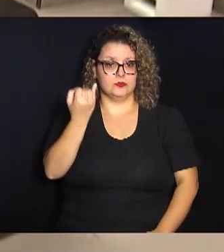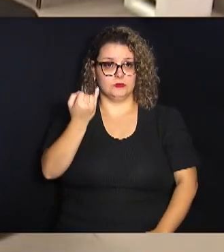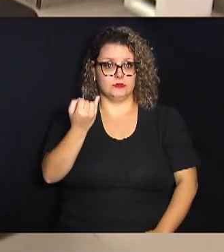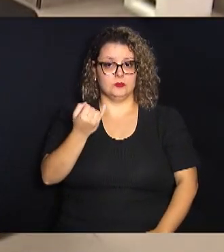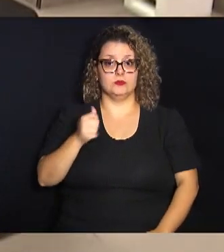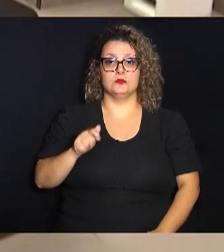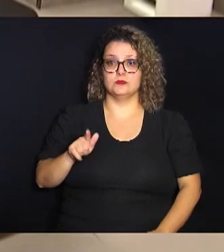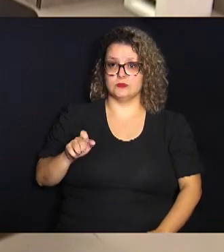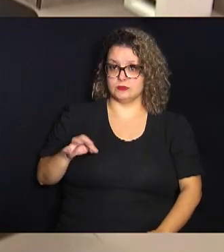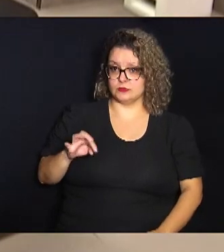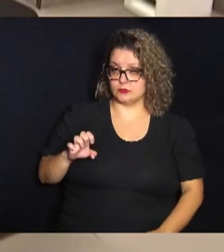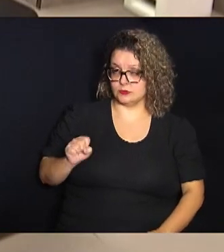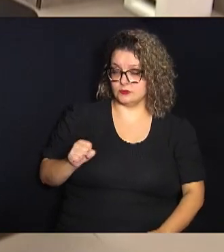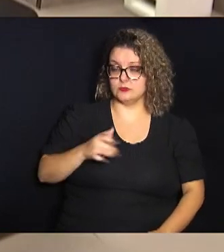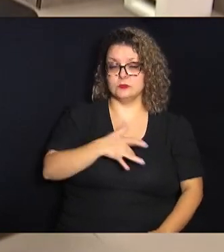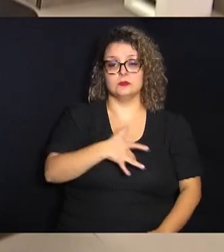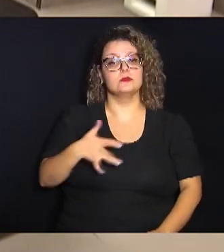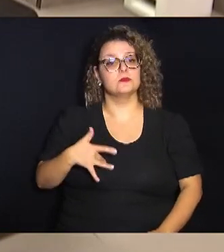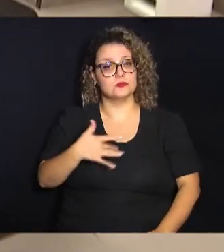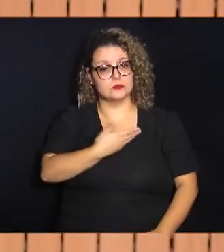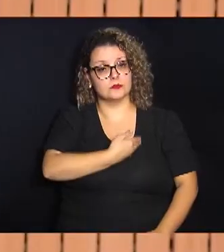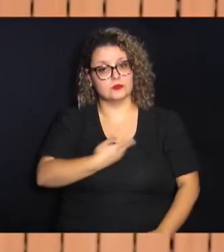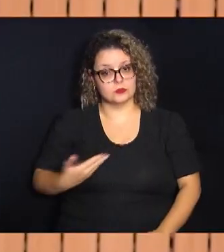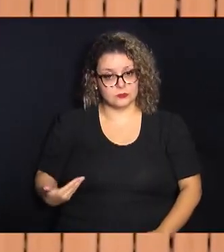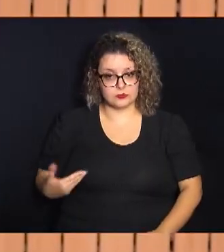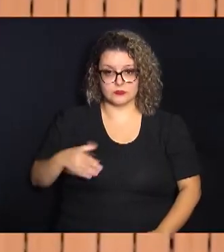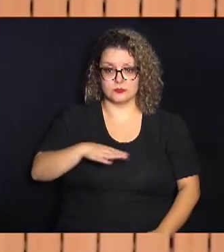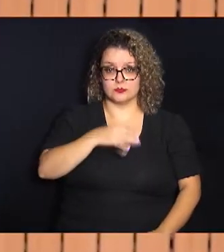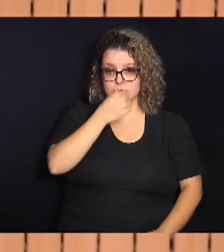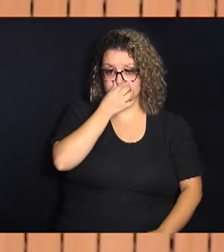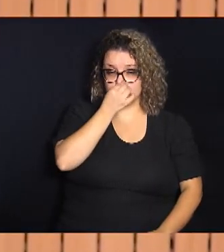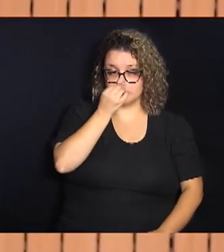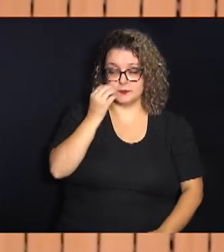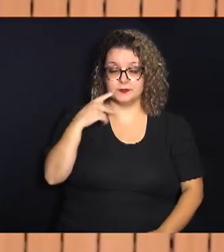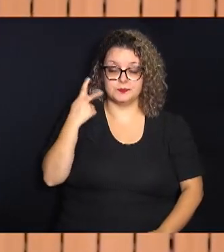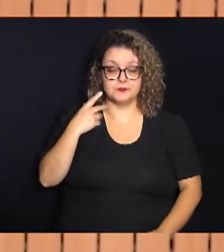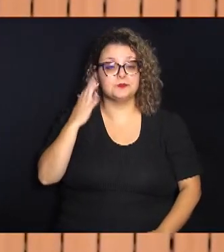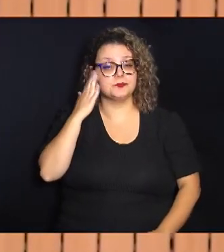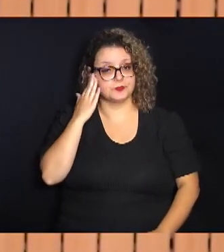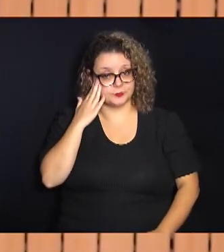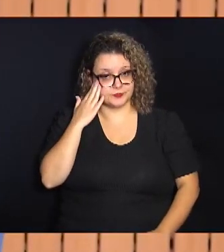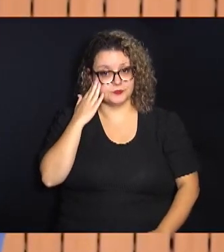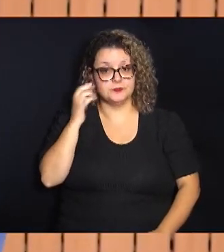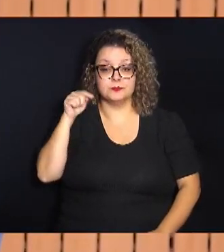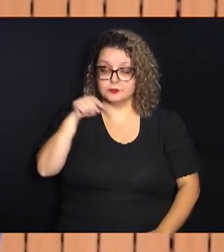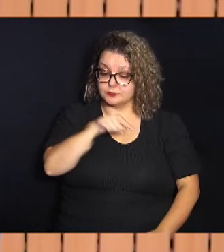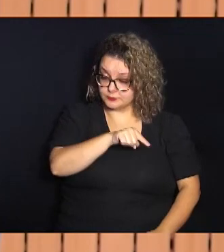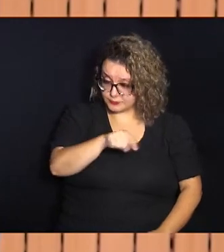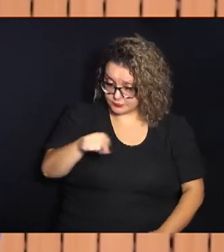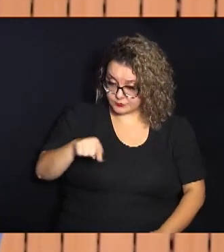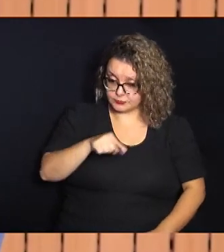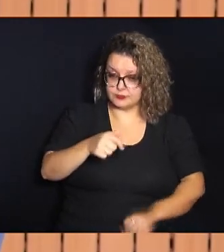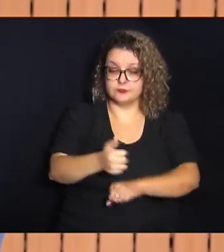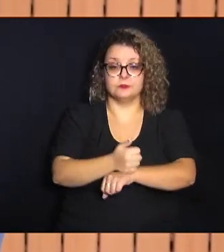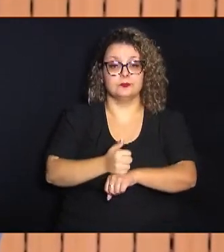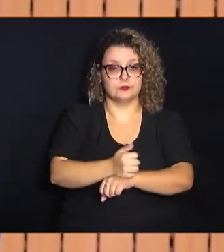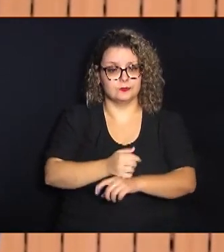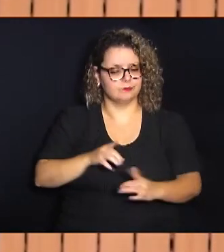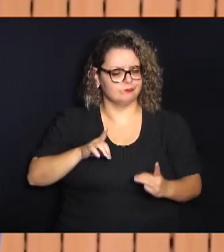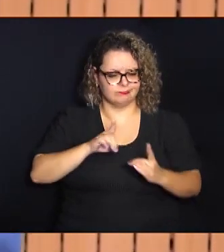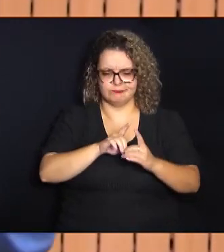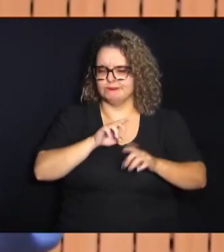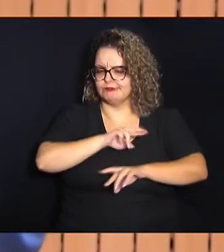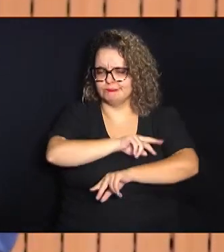agentes na saúde pública do município. O parlamentar entende que esses profissionais se deparam com inúmeros